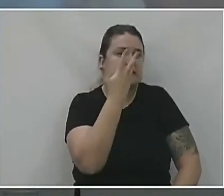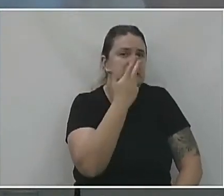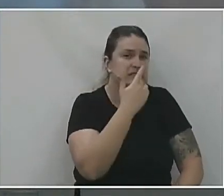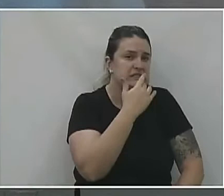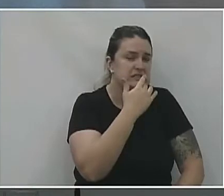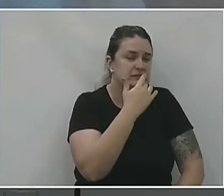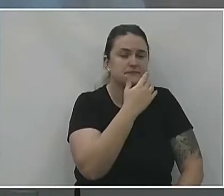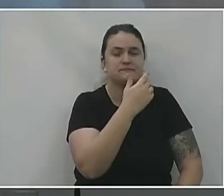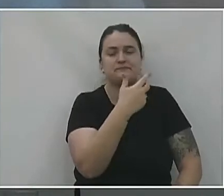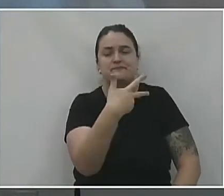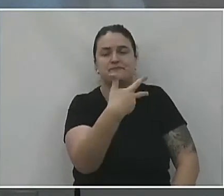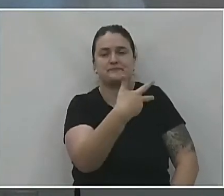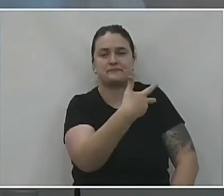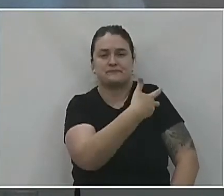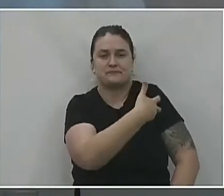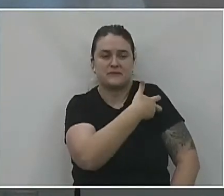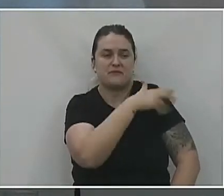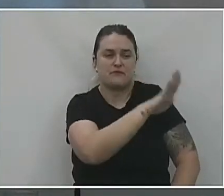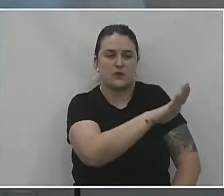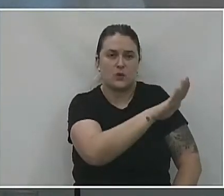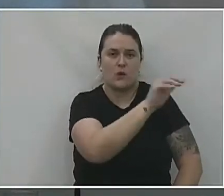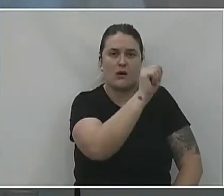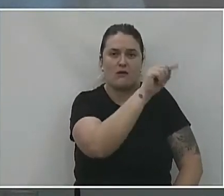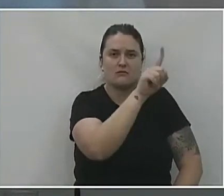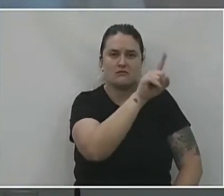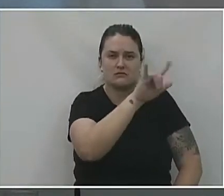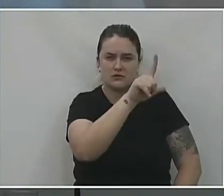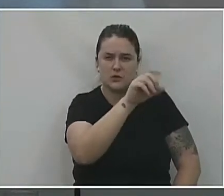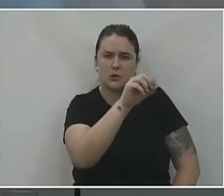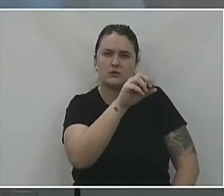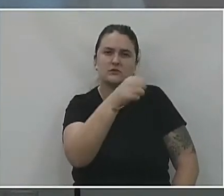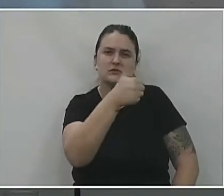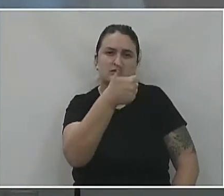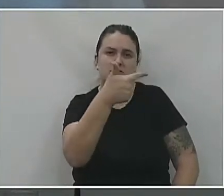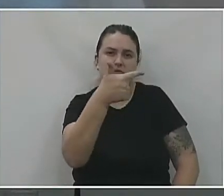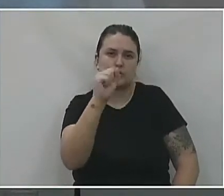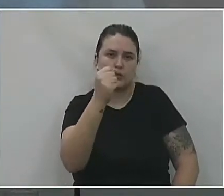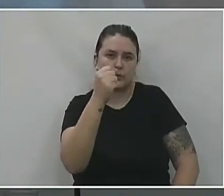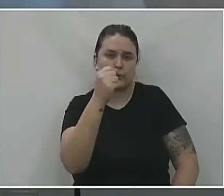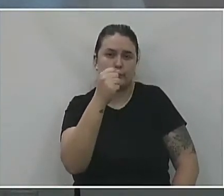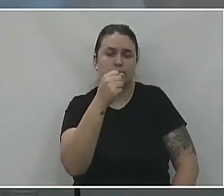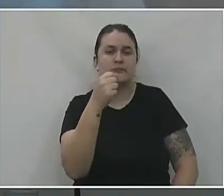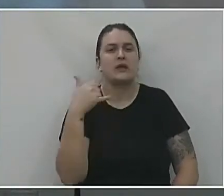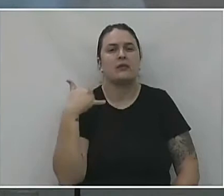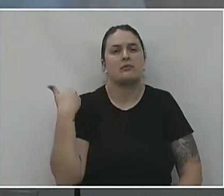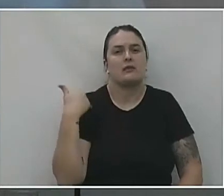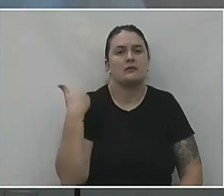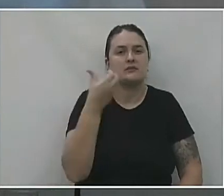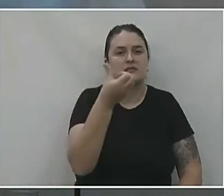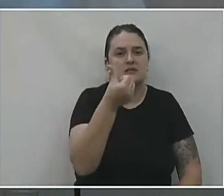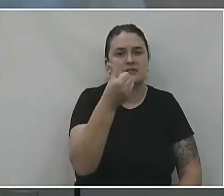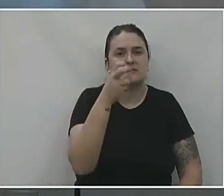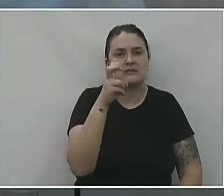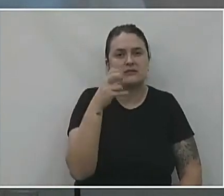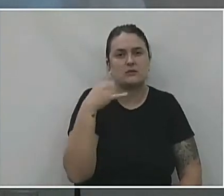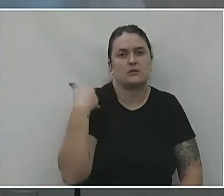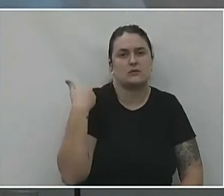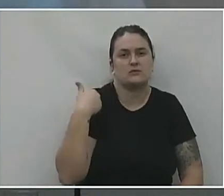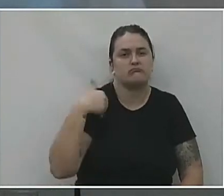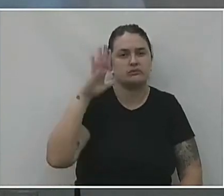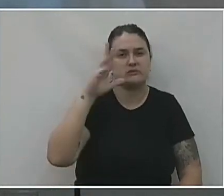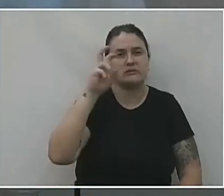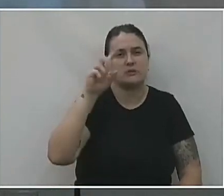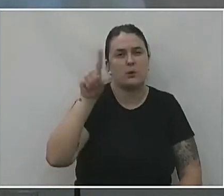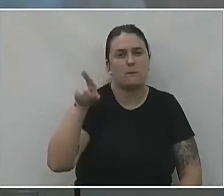instituição de longa permanência, Zilpes, 128. Idosos de 65 anos ou mais, 5